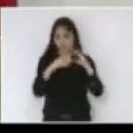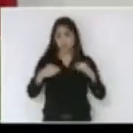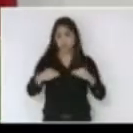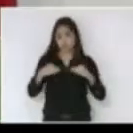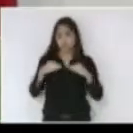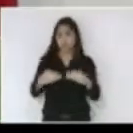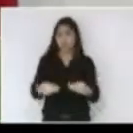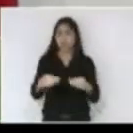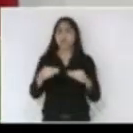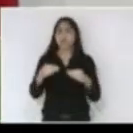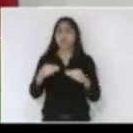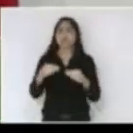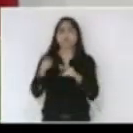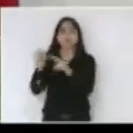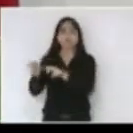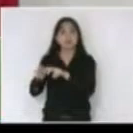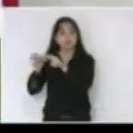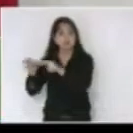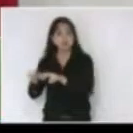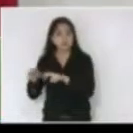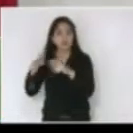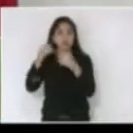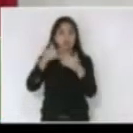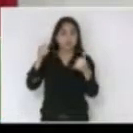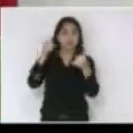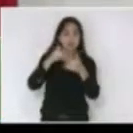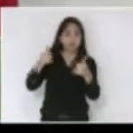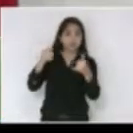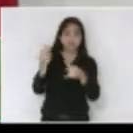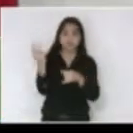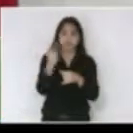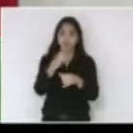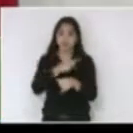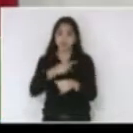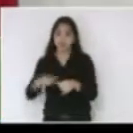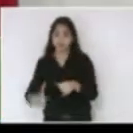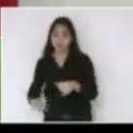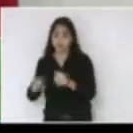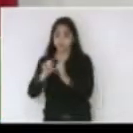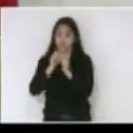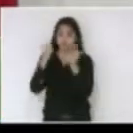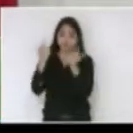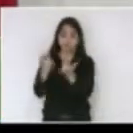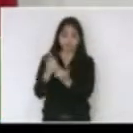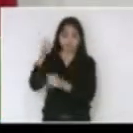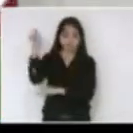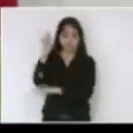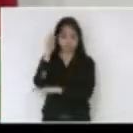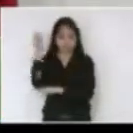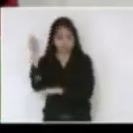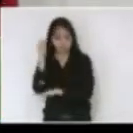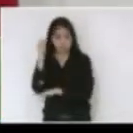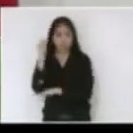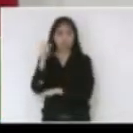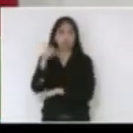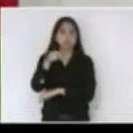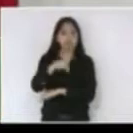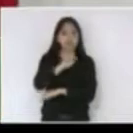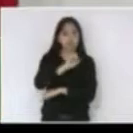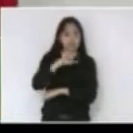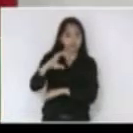das minas energias os presidentes das duas assembleias legislativas do estado do Rio Grande do Sul e o presidente Silvio assinaram essa carta